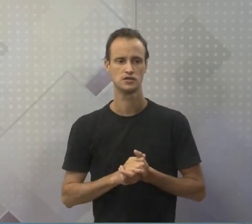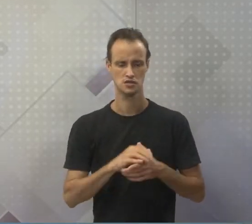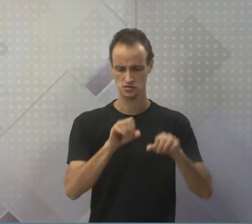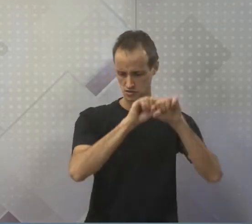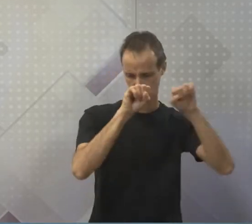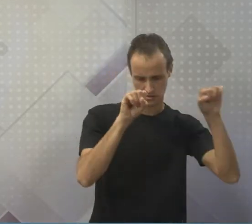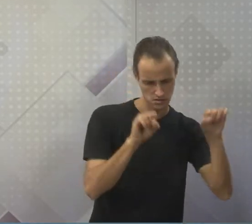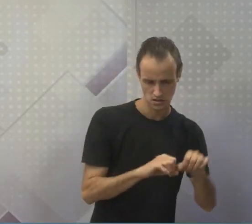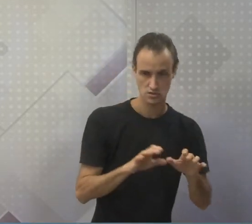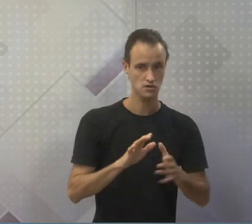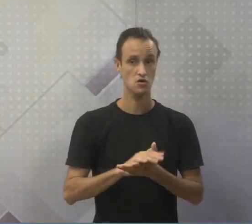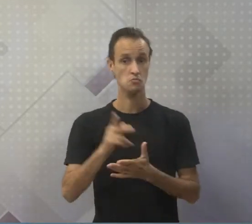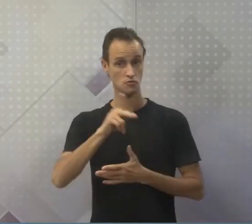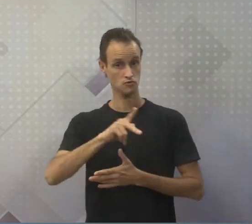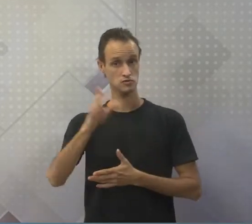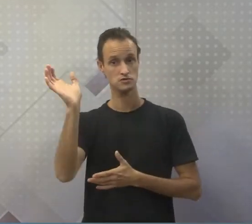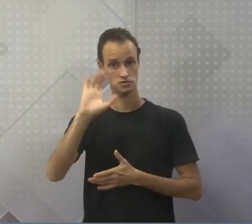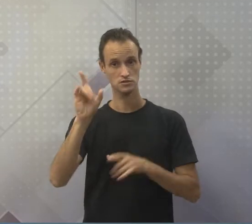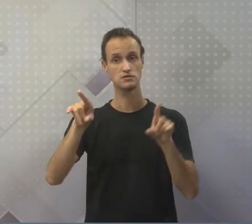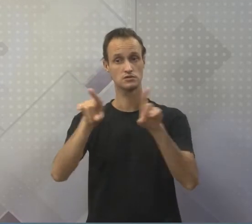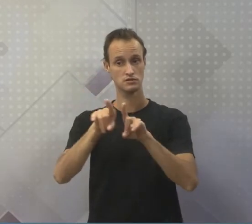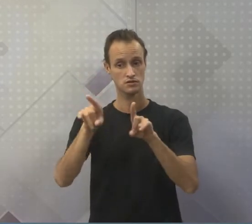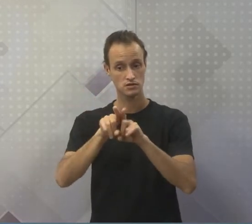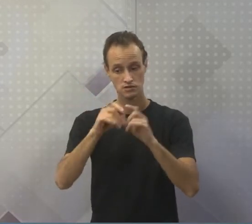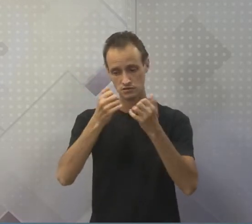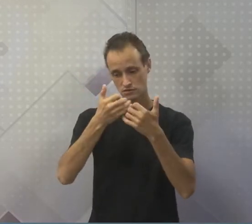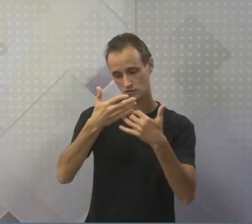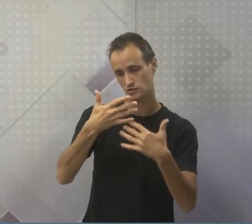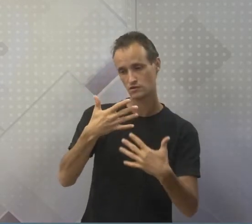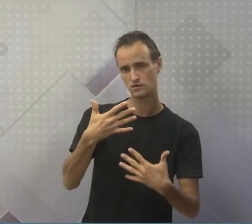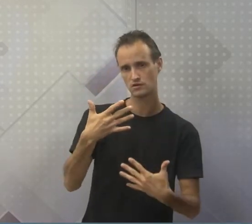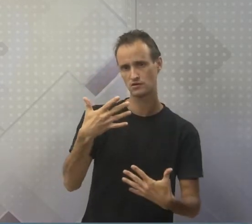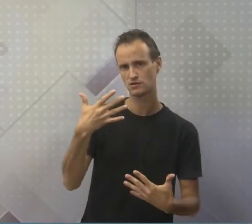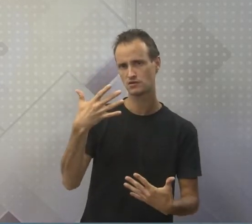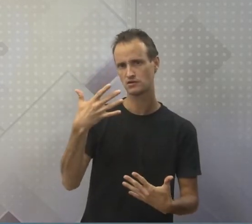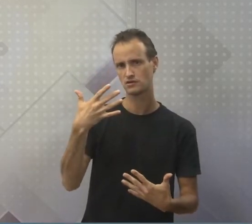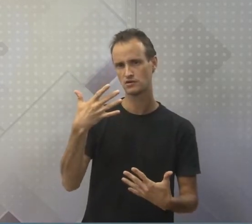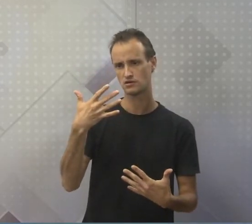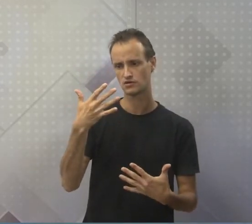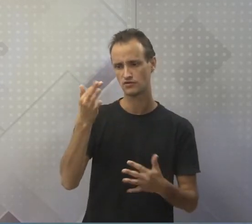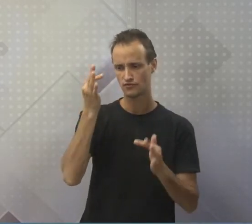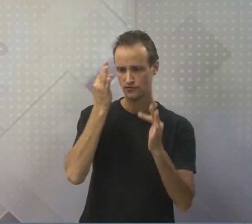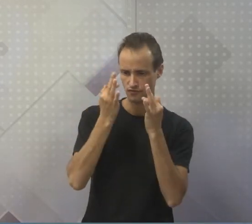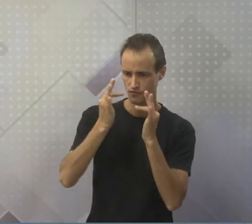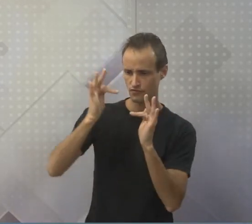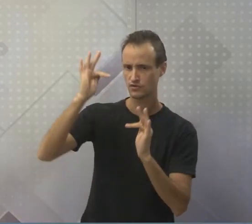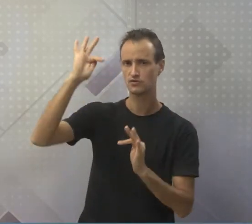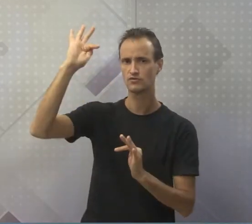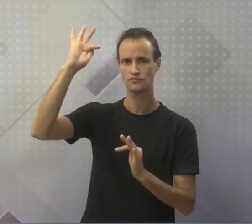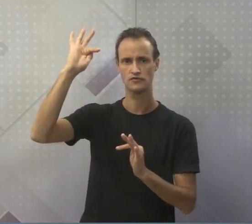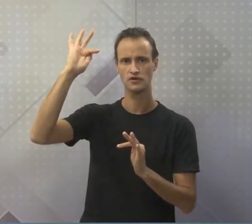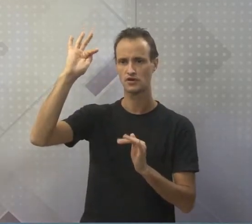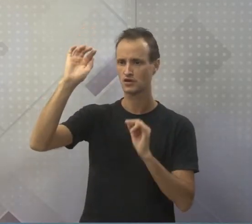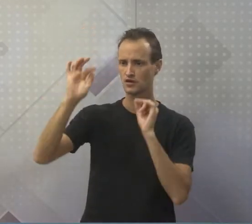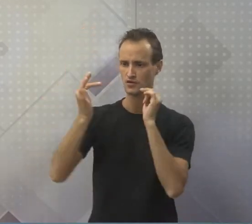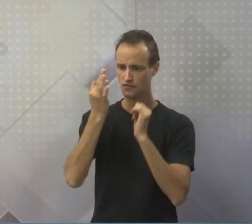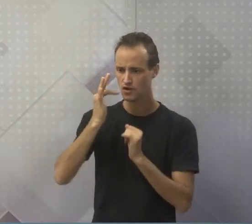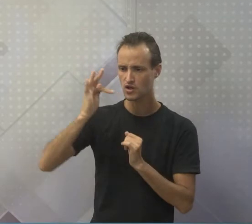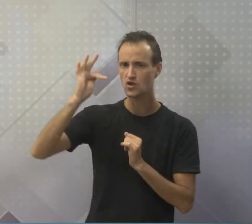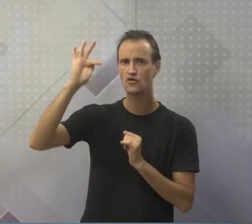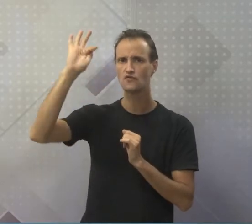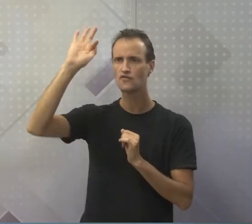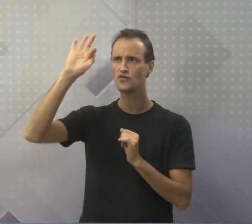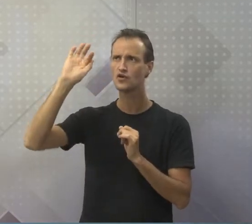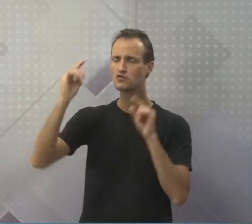sistemas. O professor de ciência também fala da filosofia que permeou até